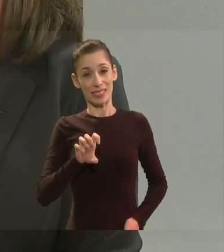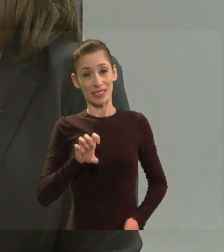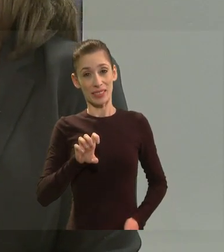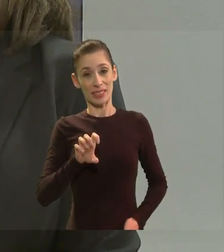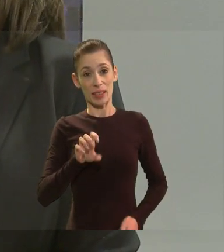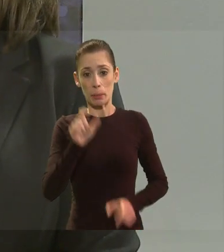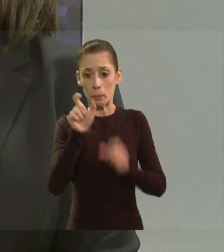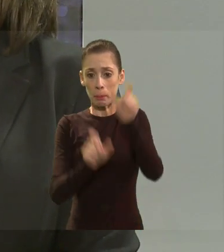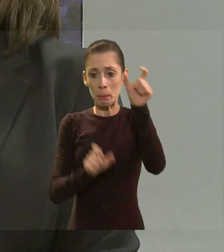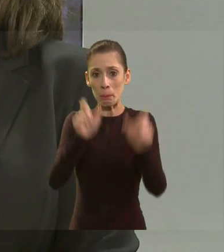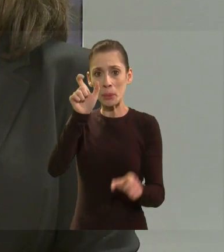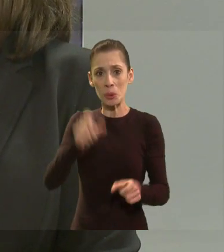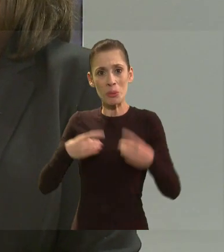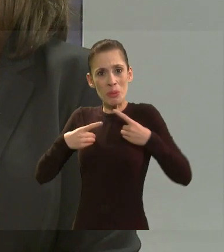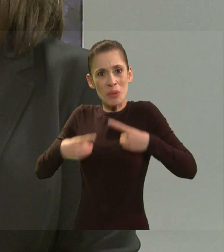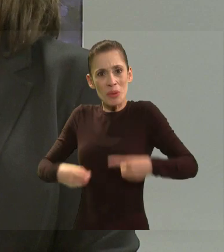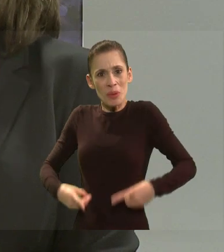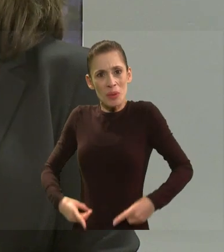acabam sendo,